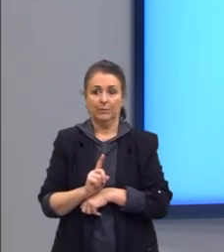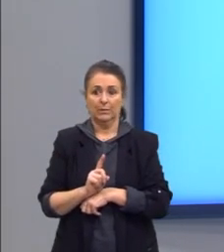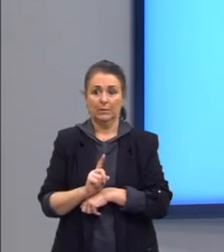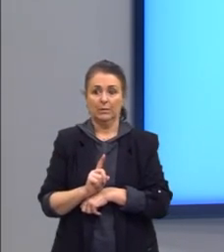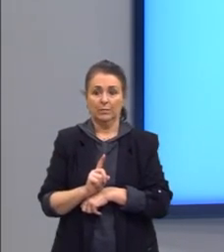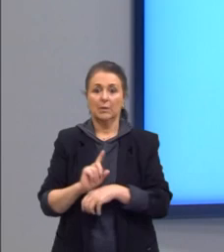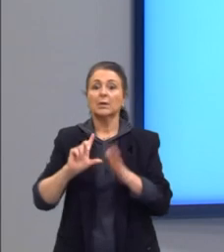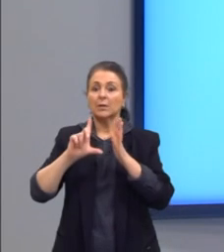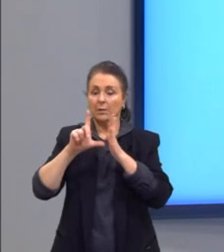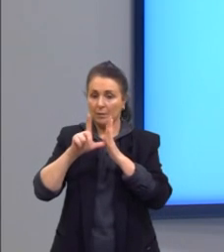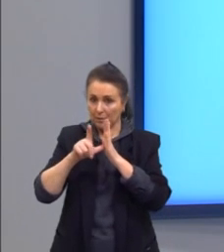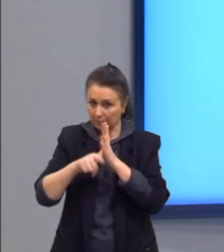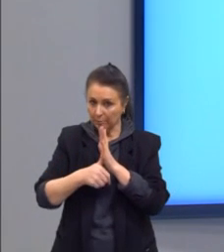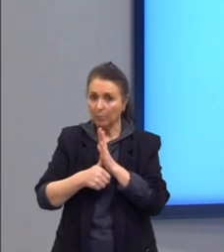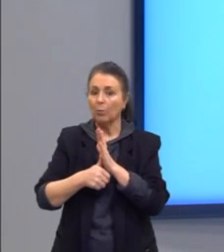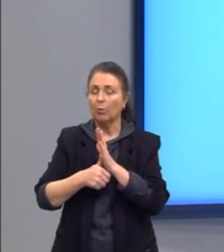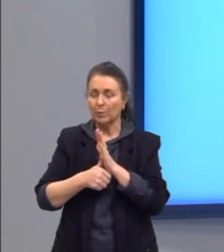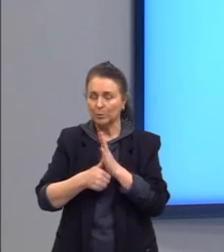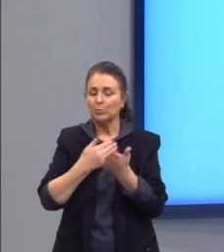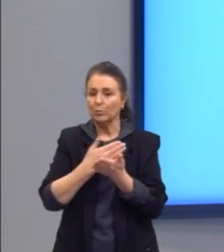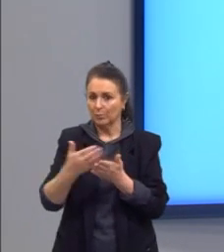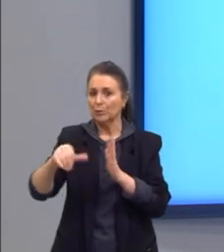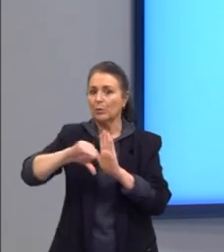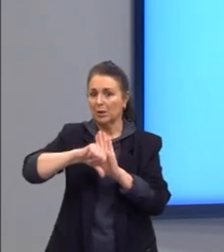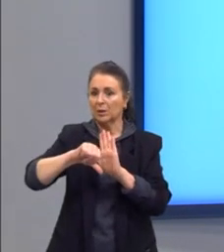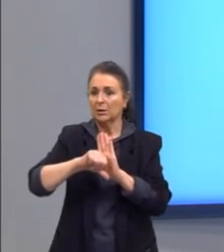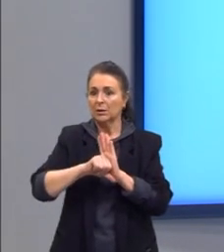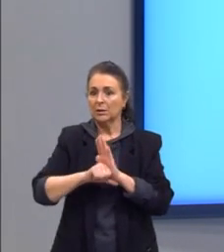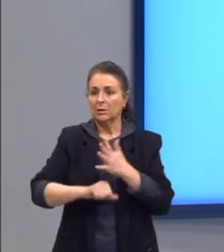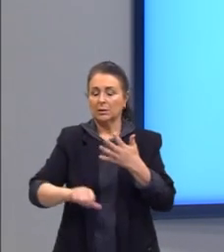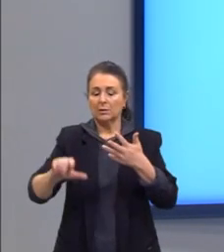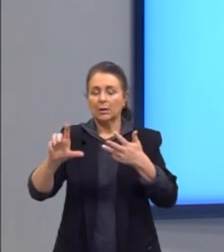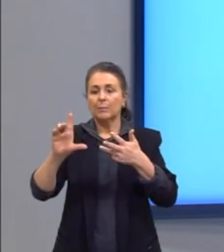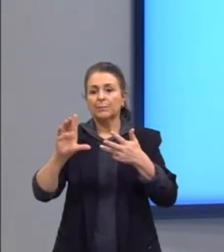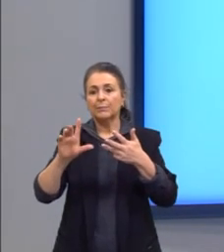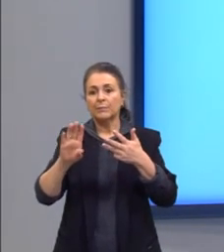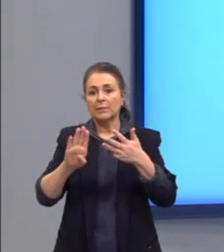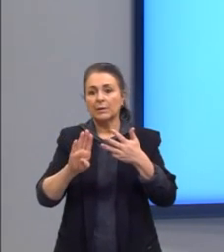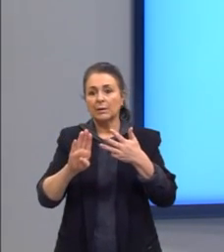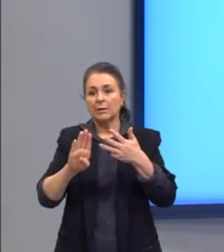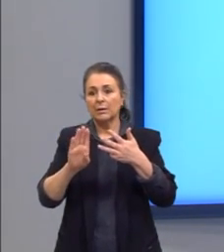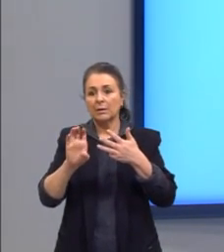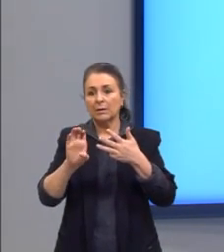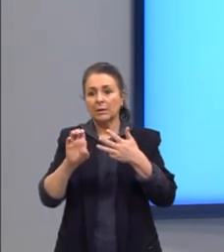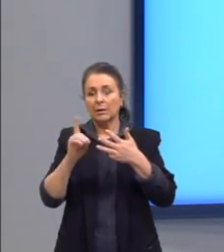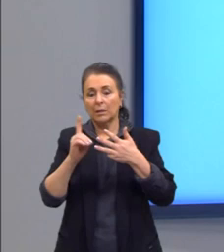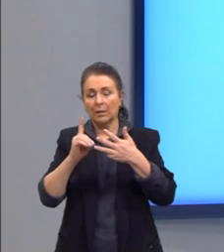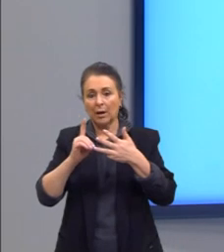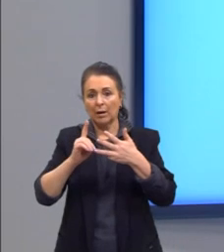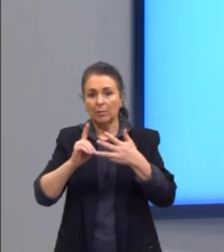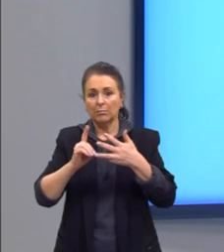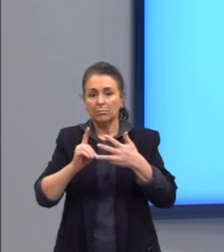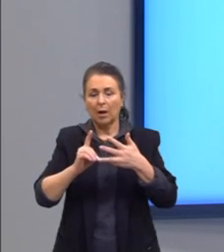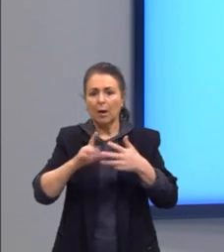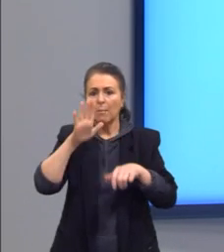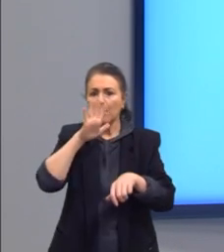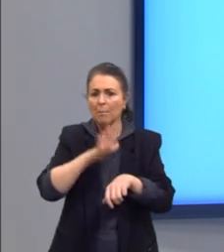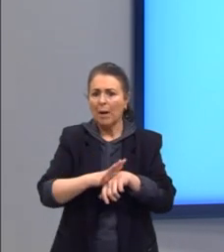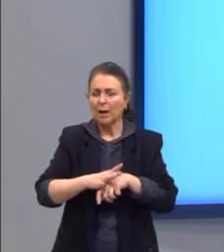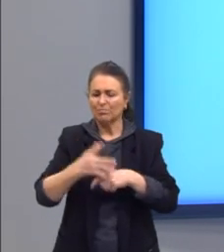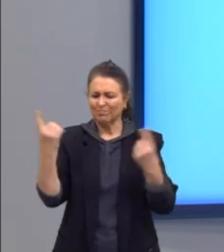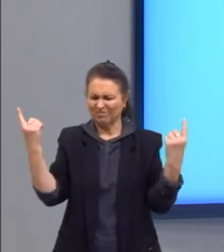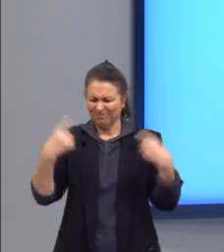colocou, depois a gente viu, numa crise muito grande. Multiplicou os conflitos religiosos? Também não, não tá relacionado a isso,